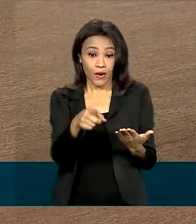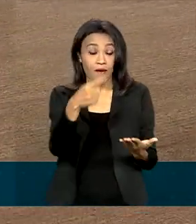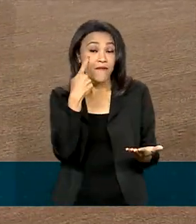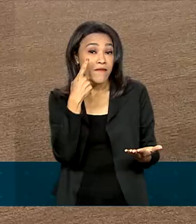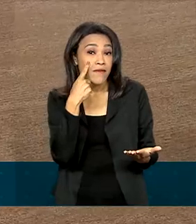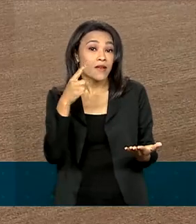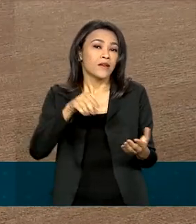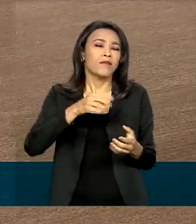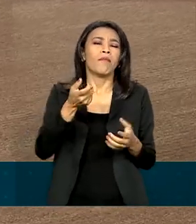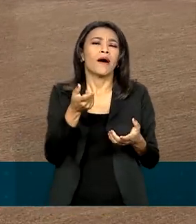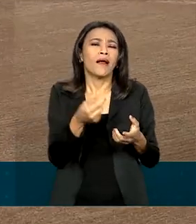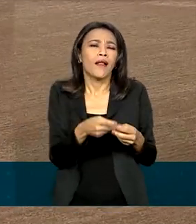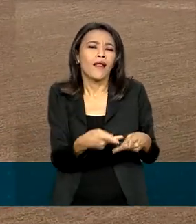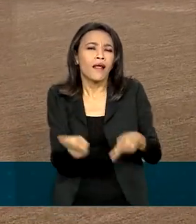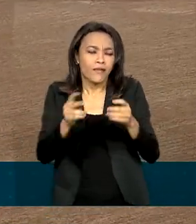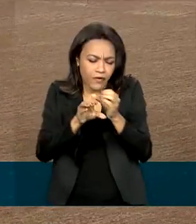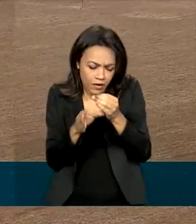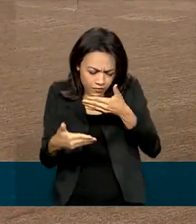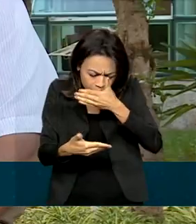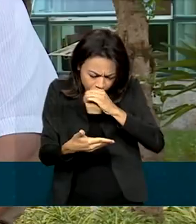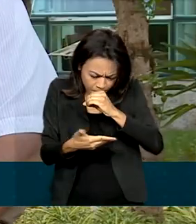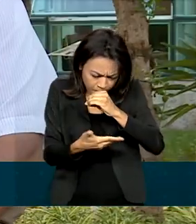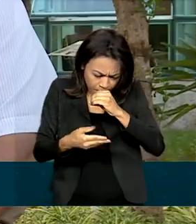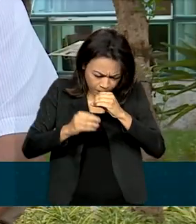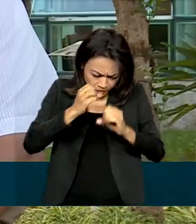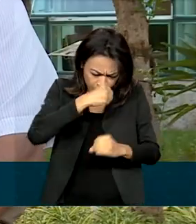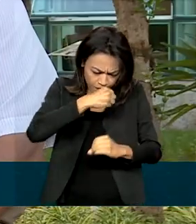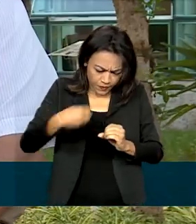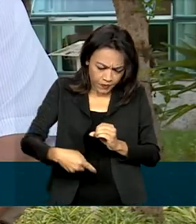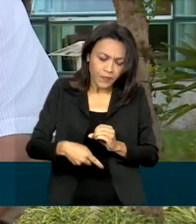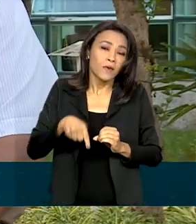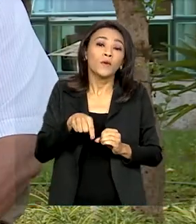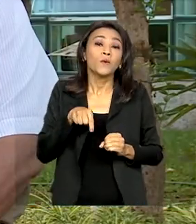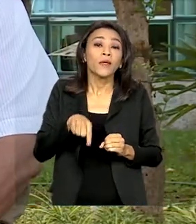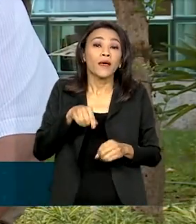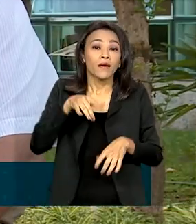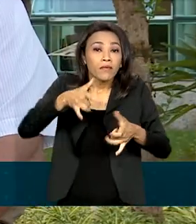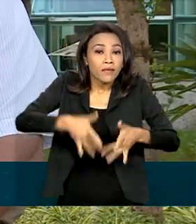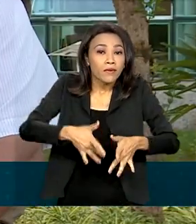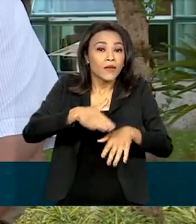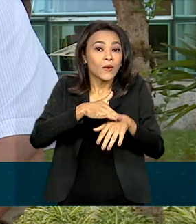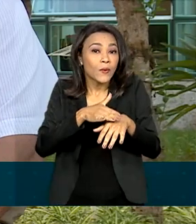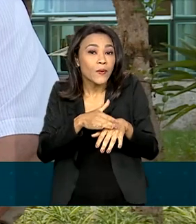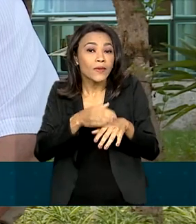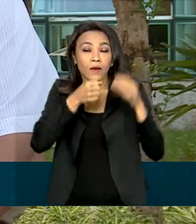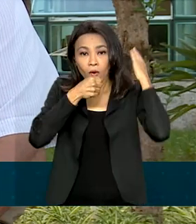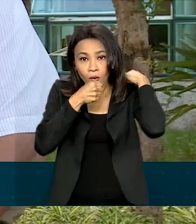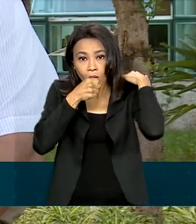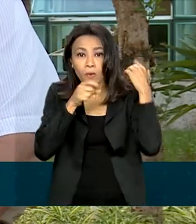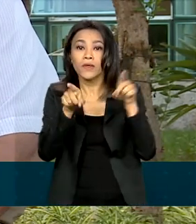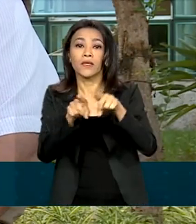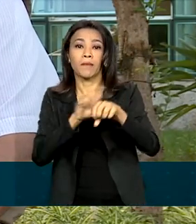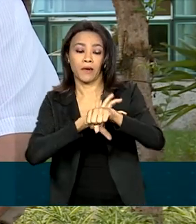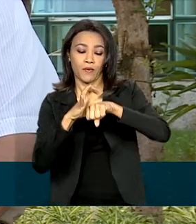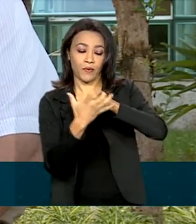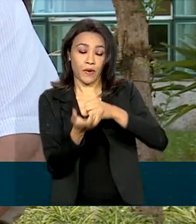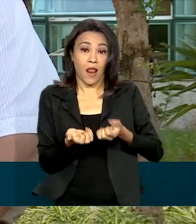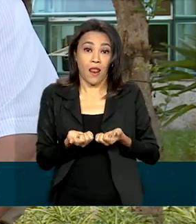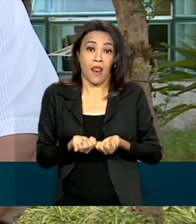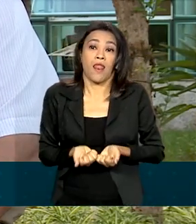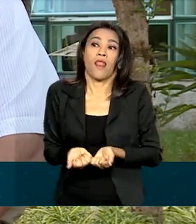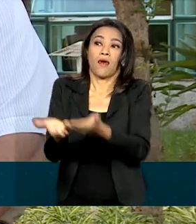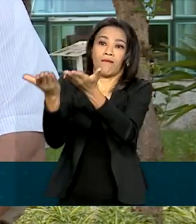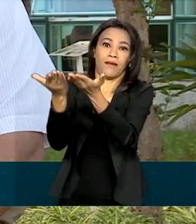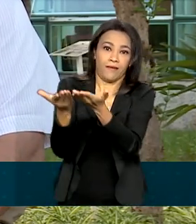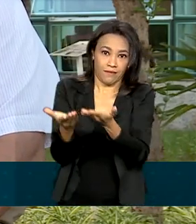a vigilância da Covid-19 e da tuberculose. Essas duas doenças vão possibilitar a